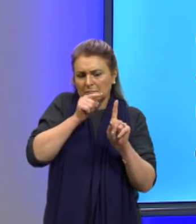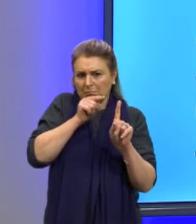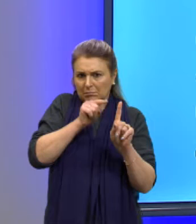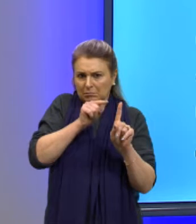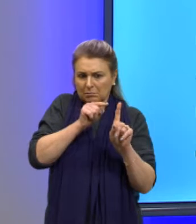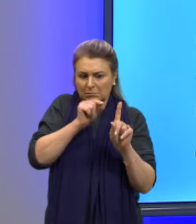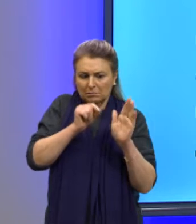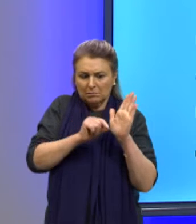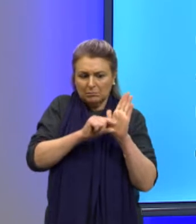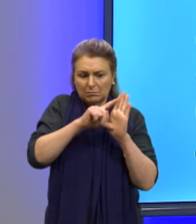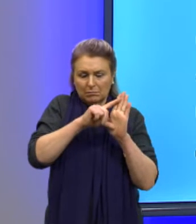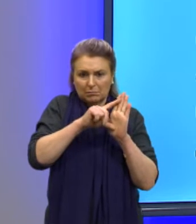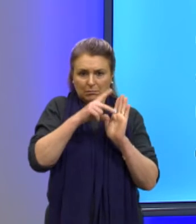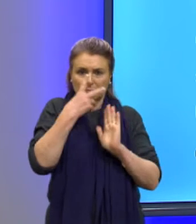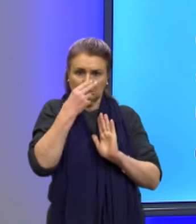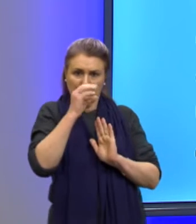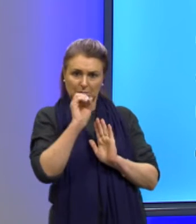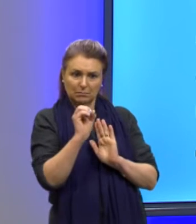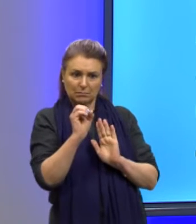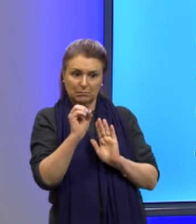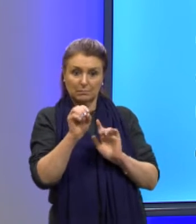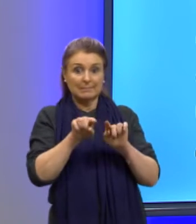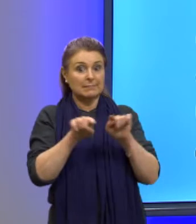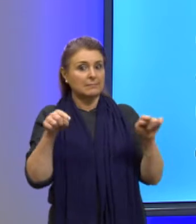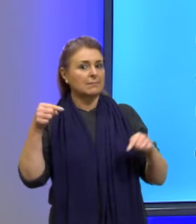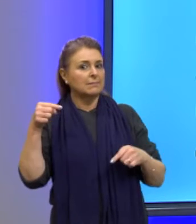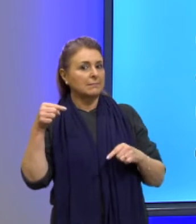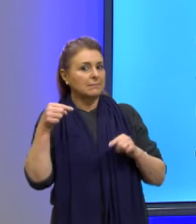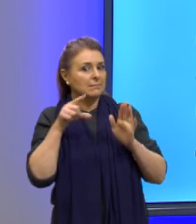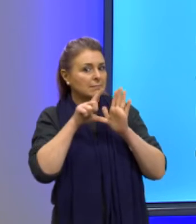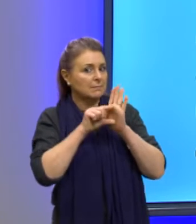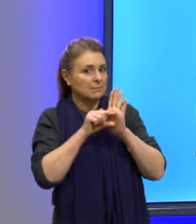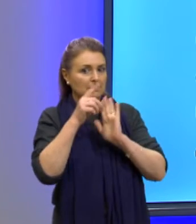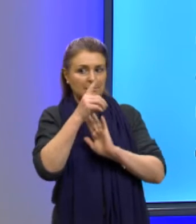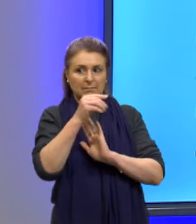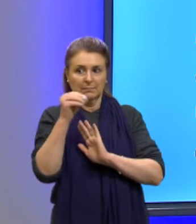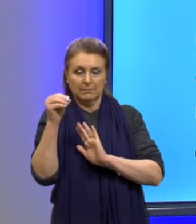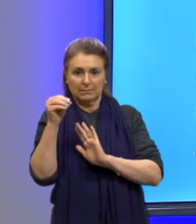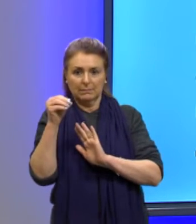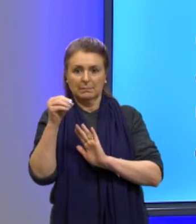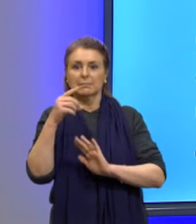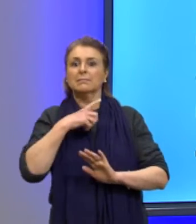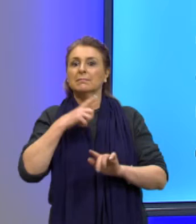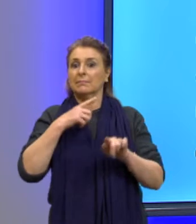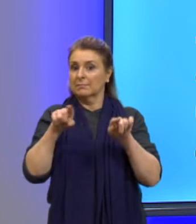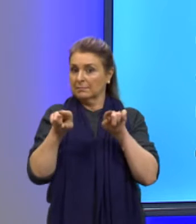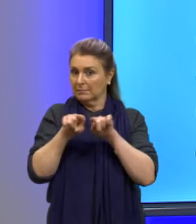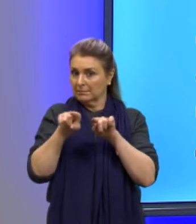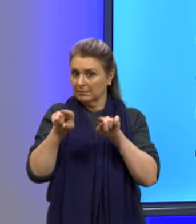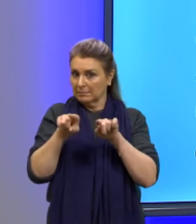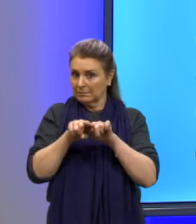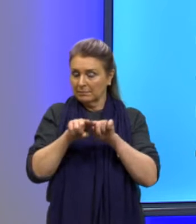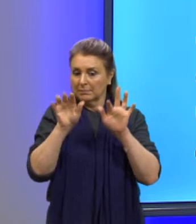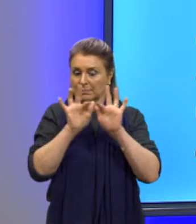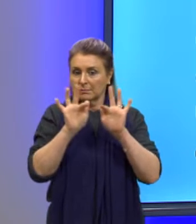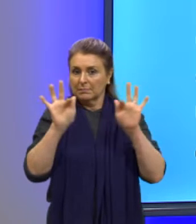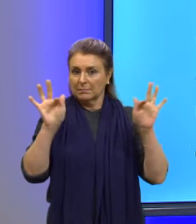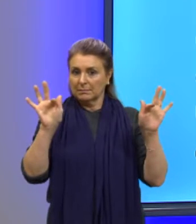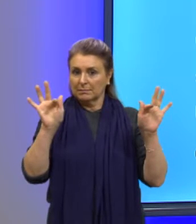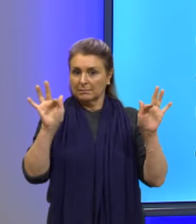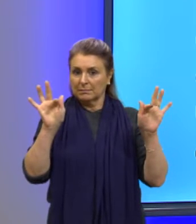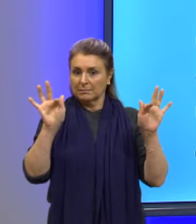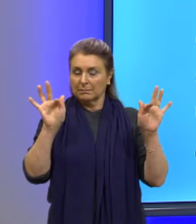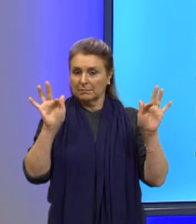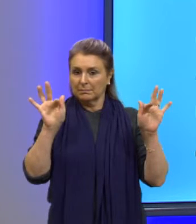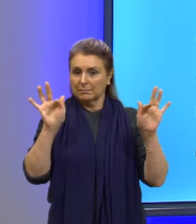maior ou igual a 0 e menor que 100 e existe uma outra situação, uma outra função que